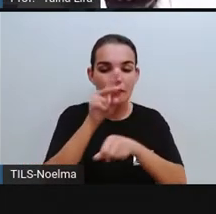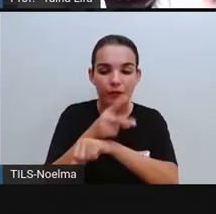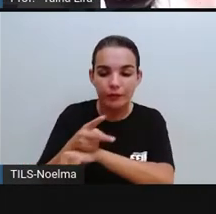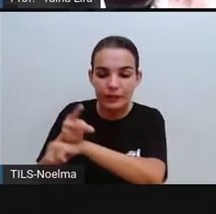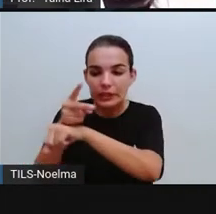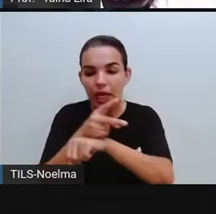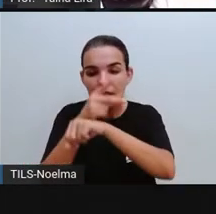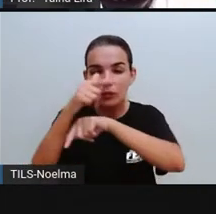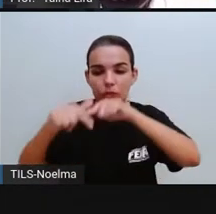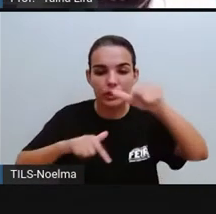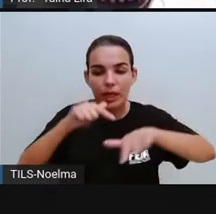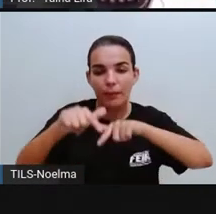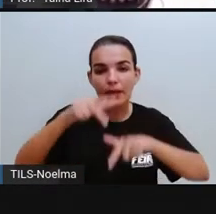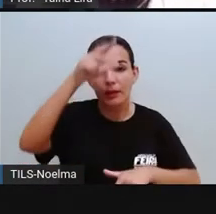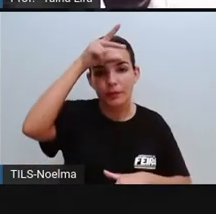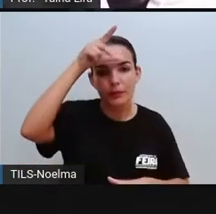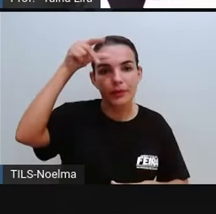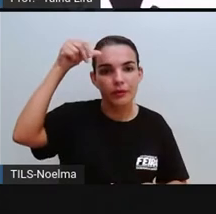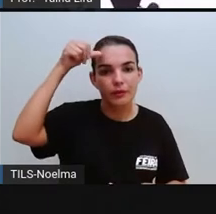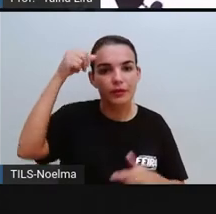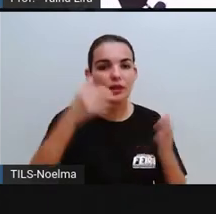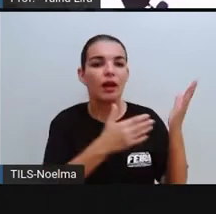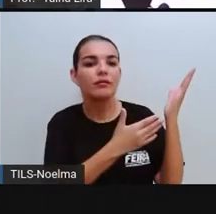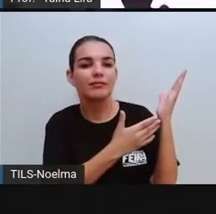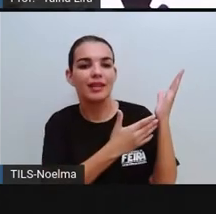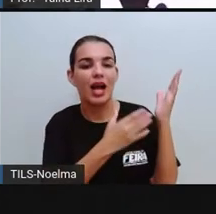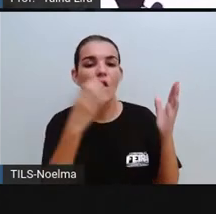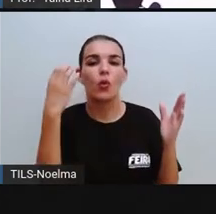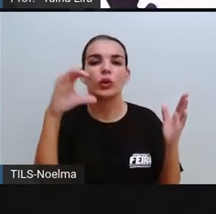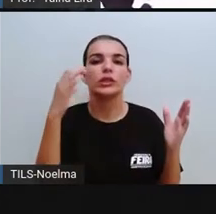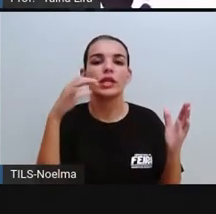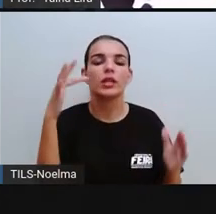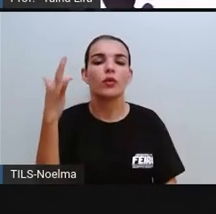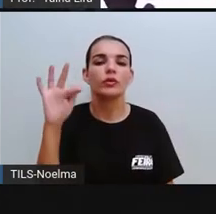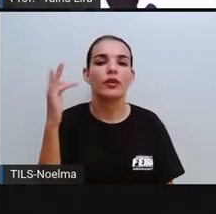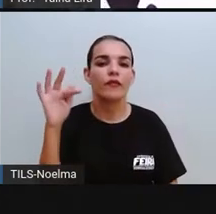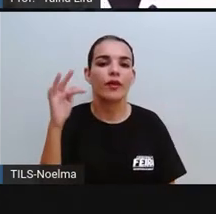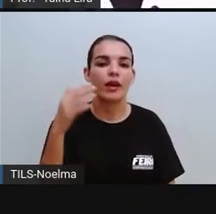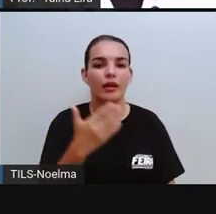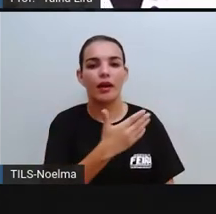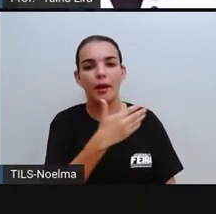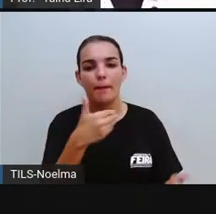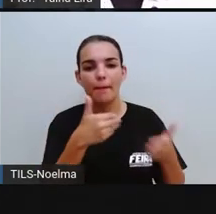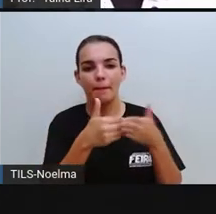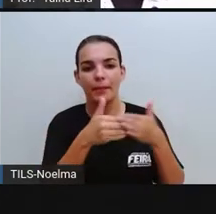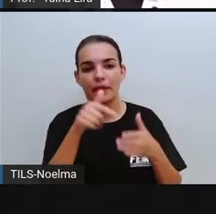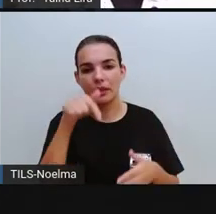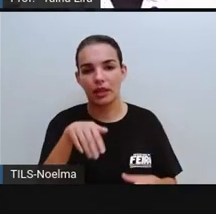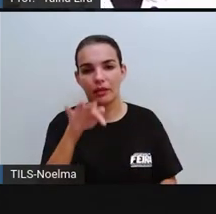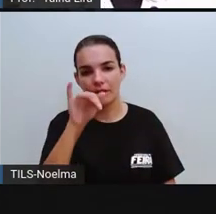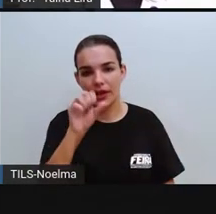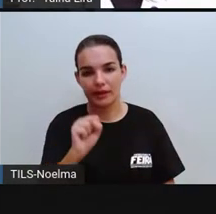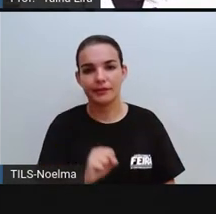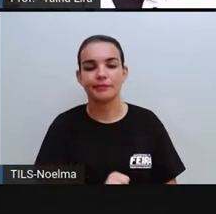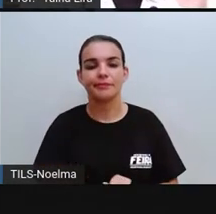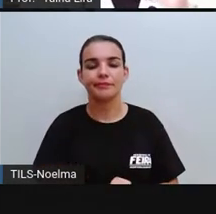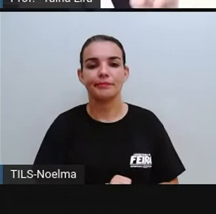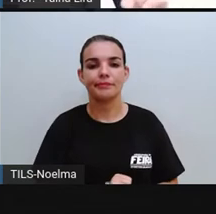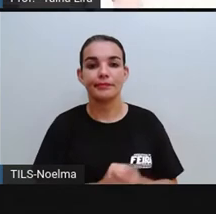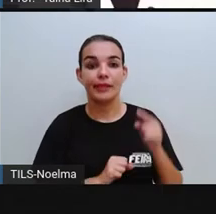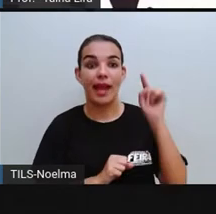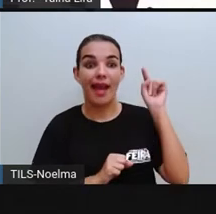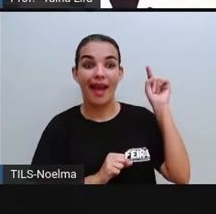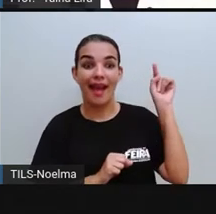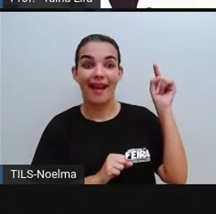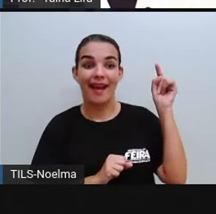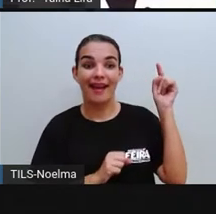Ó, essa é a Câmara Municipal de Conceição da Feira, que também é perto daqui de Feira de Santana, tá? Essa é